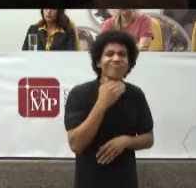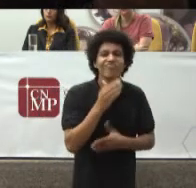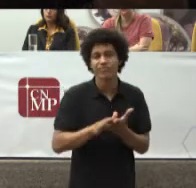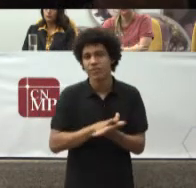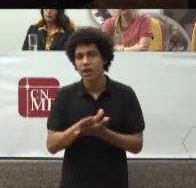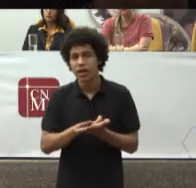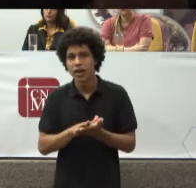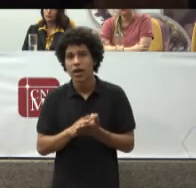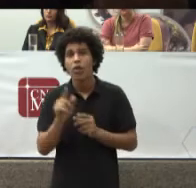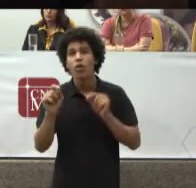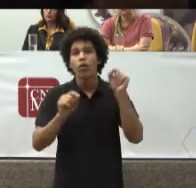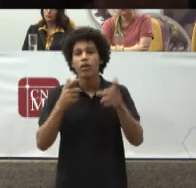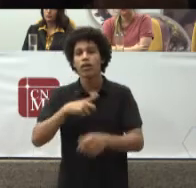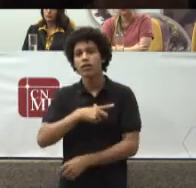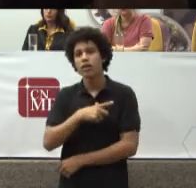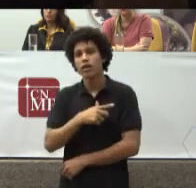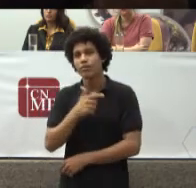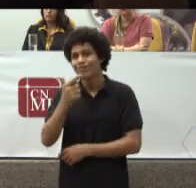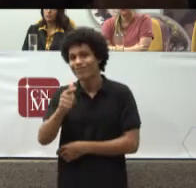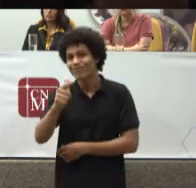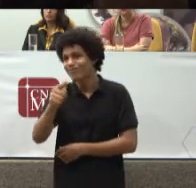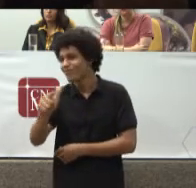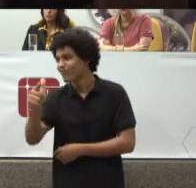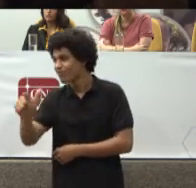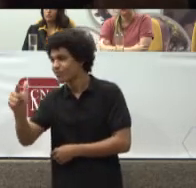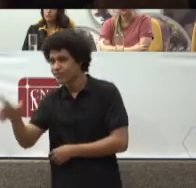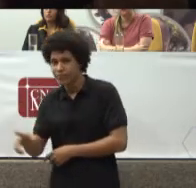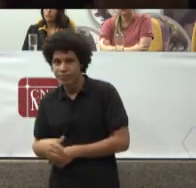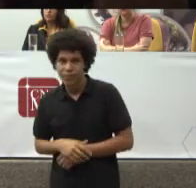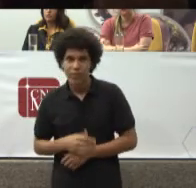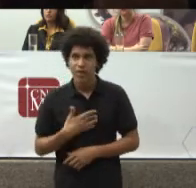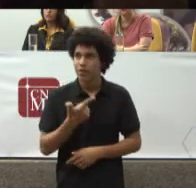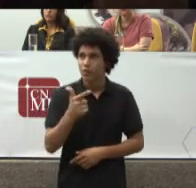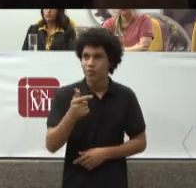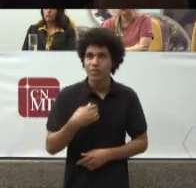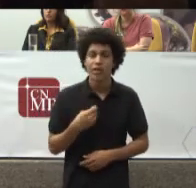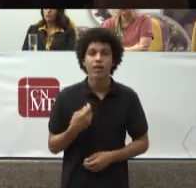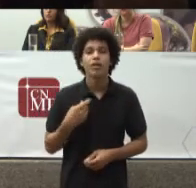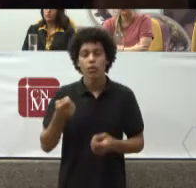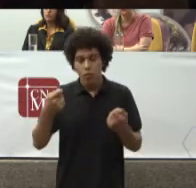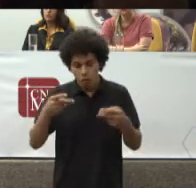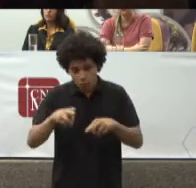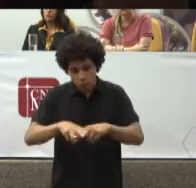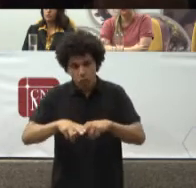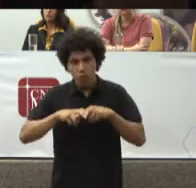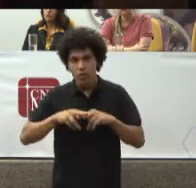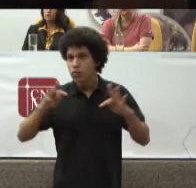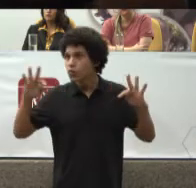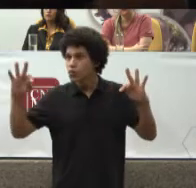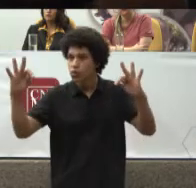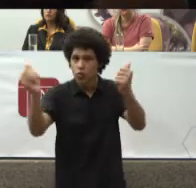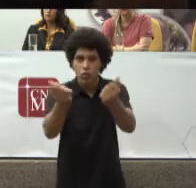justifica Essa comissão Que justifica Nosso debate Mostrando Que ele é